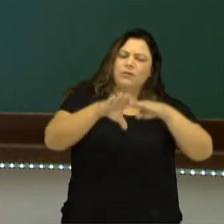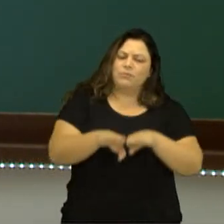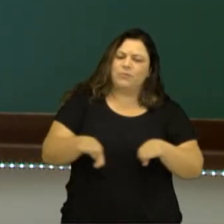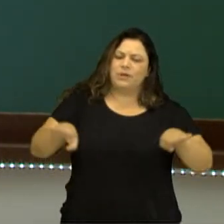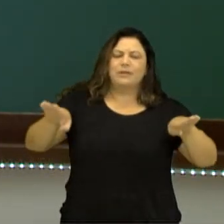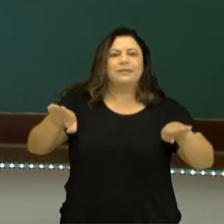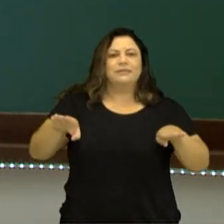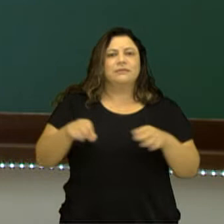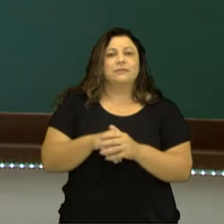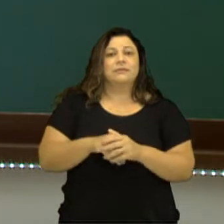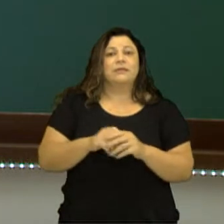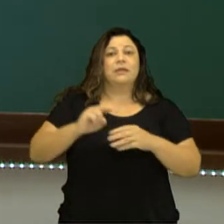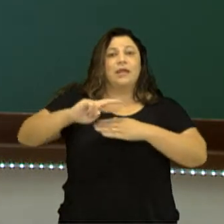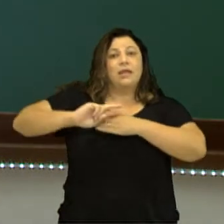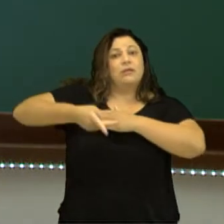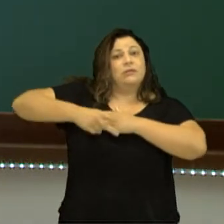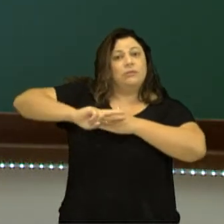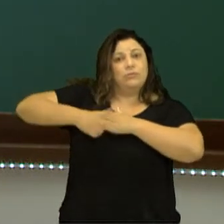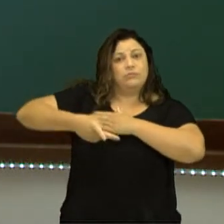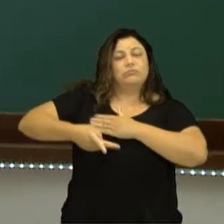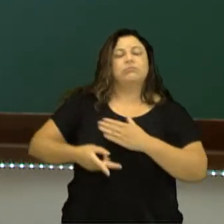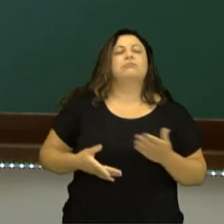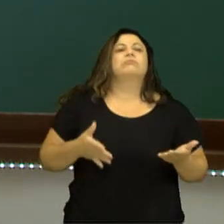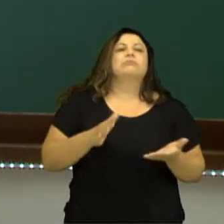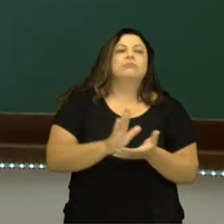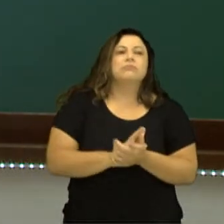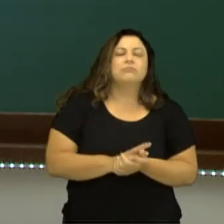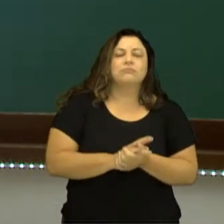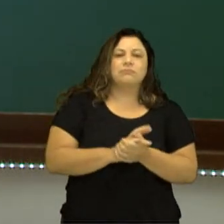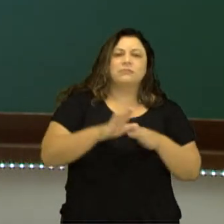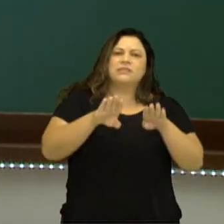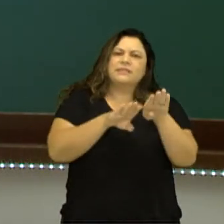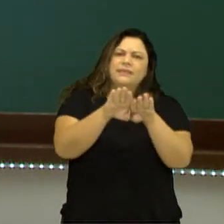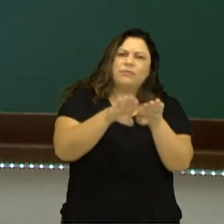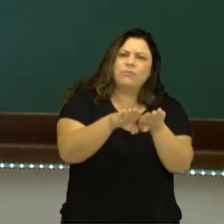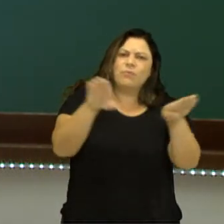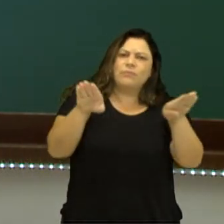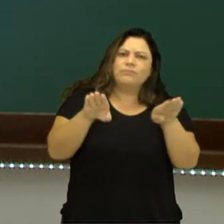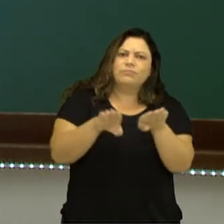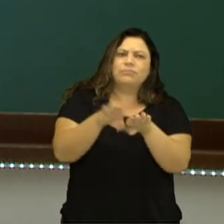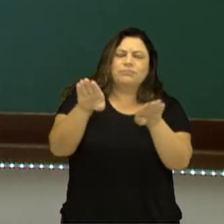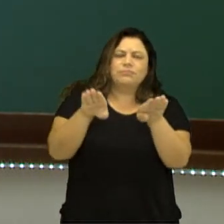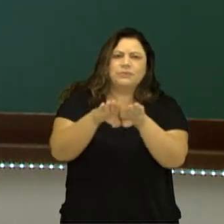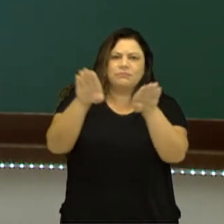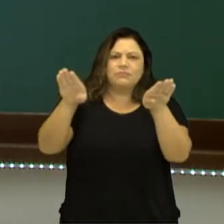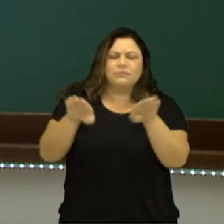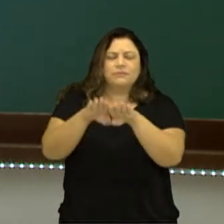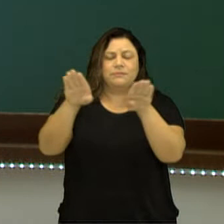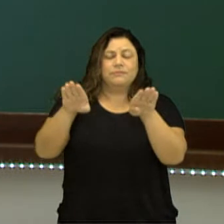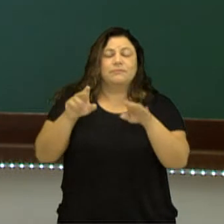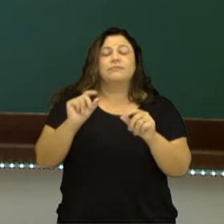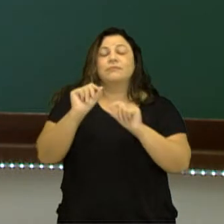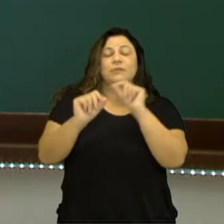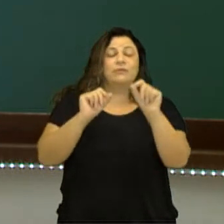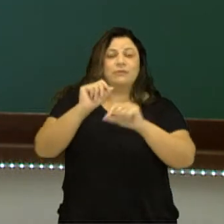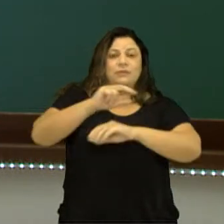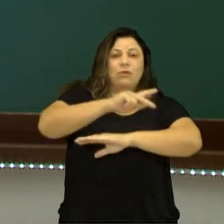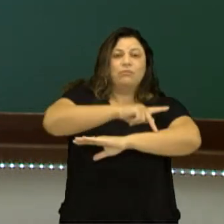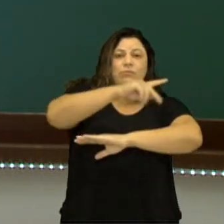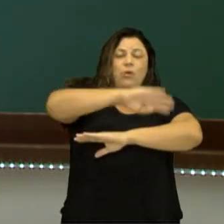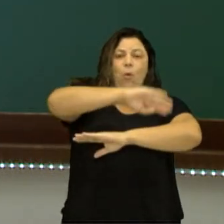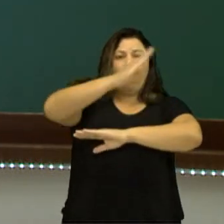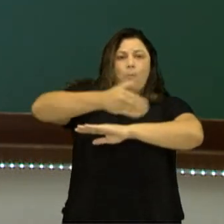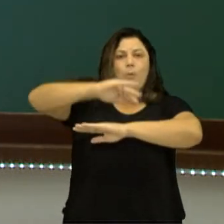efeitos, consequências. A movimentação das placas resulta na formação do que? Montanhas,